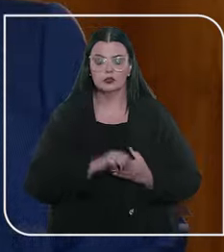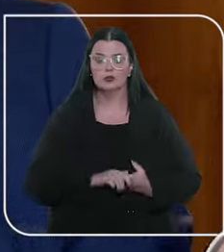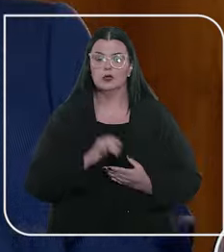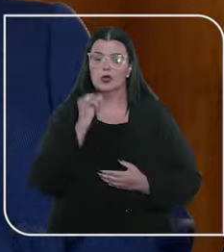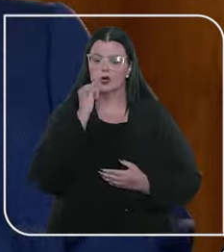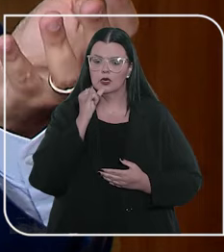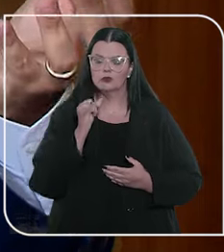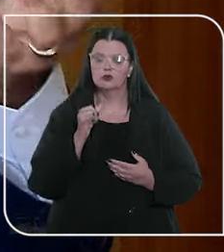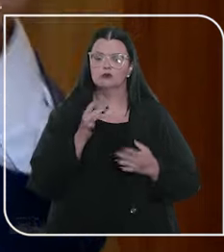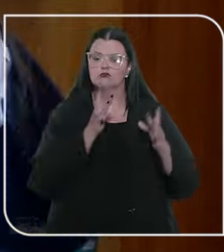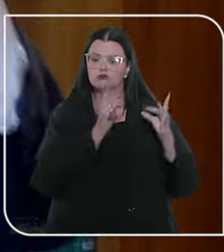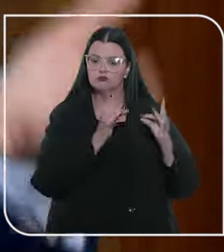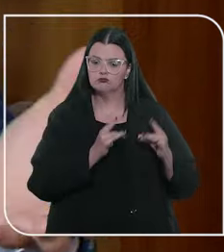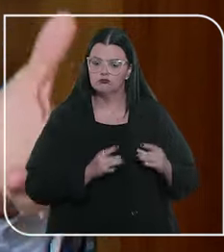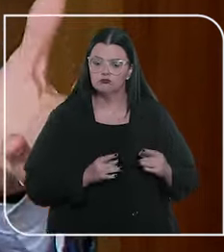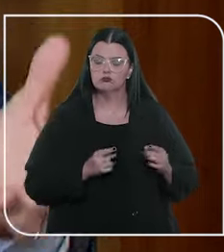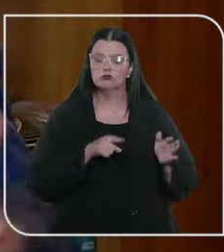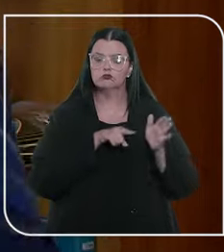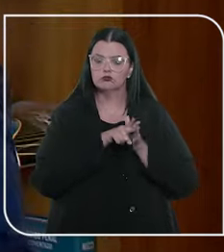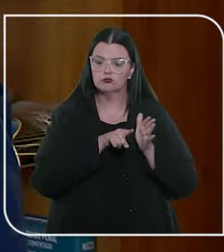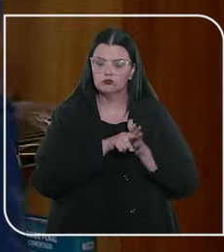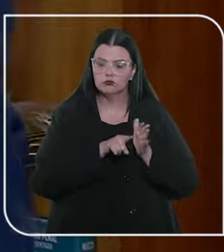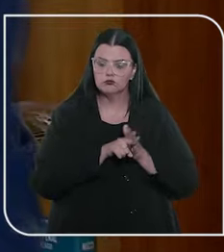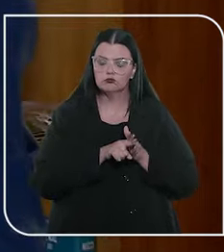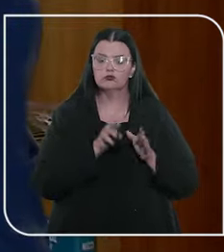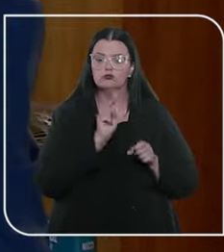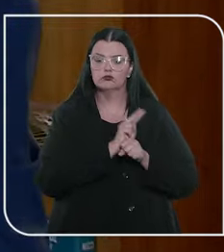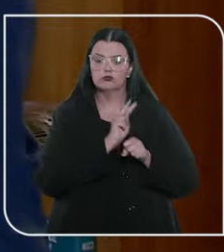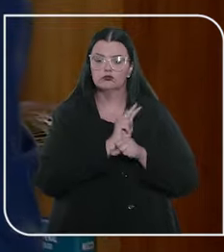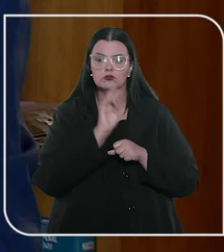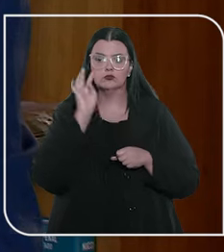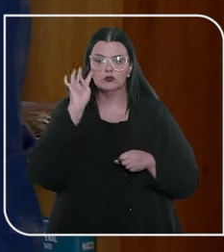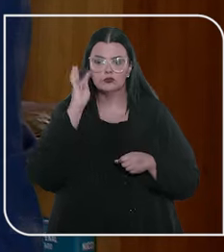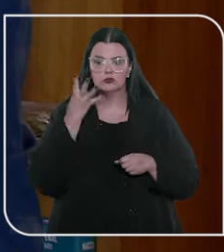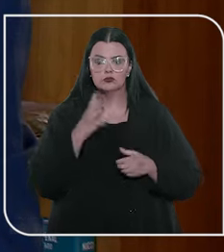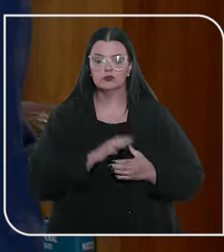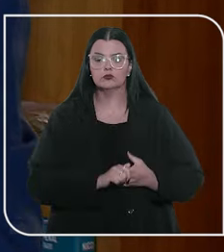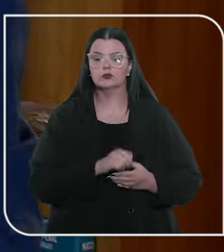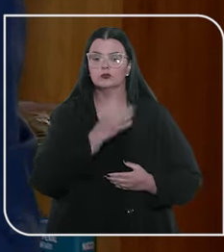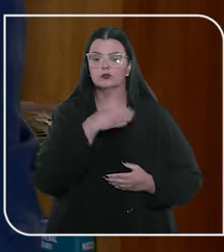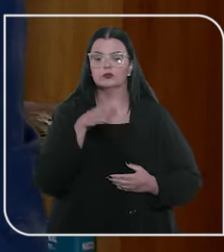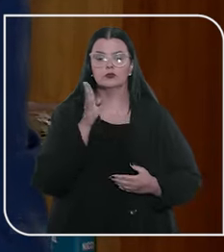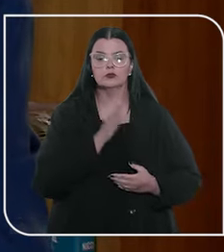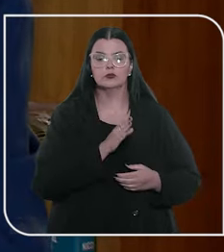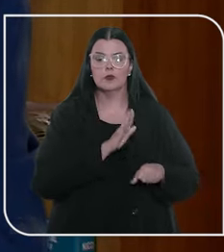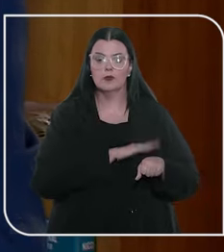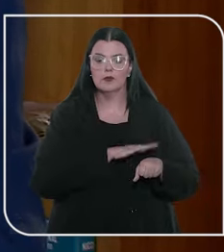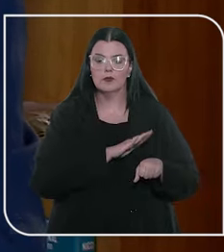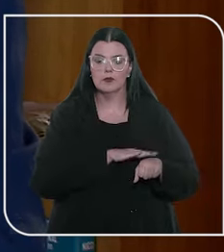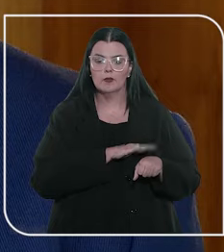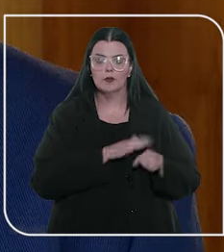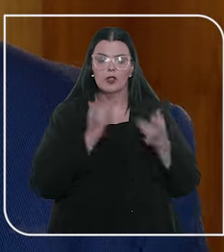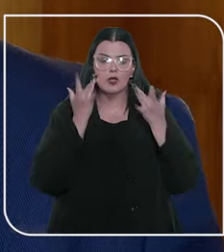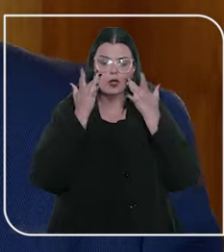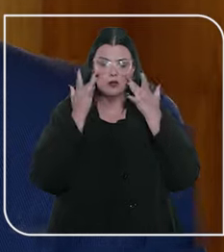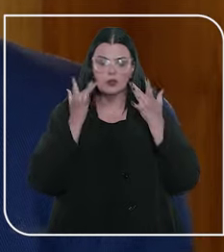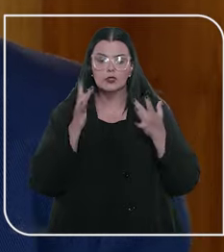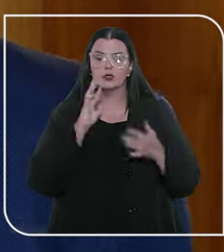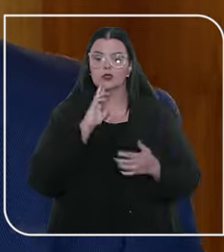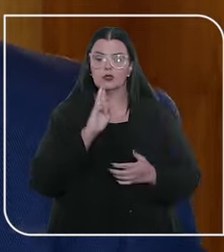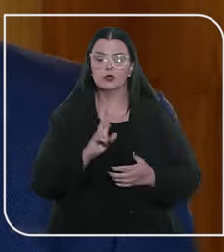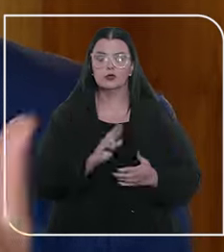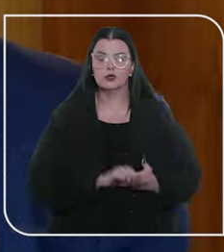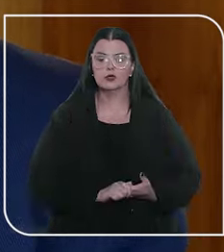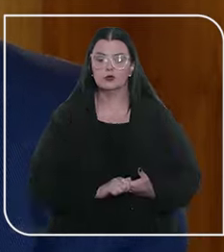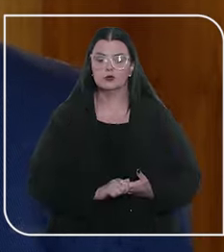observou haver fundamento no que foi argumentado pela defesa e decidiu que deve ser suspenso o prazo para a apresentação